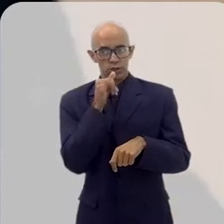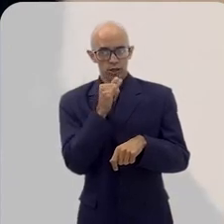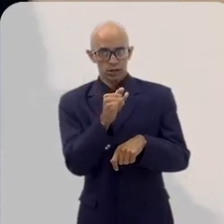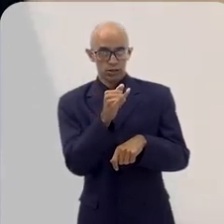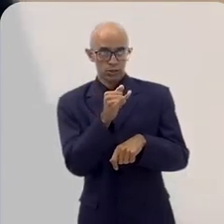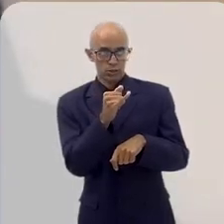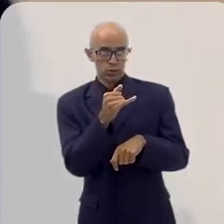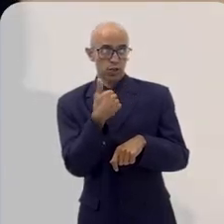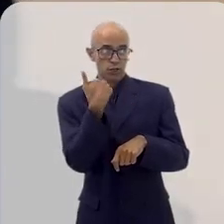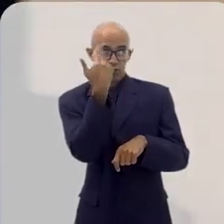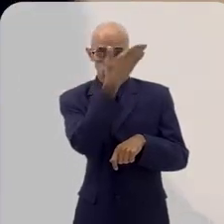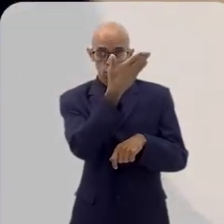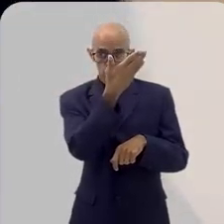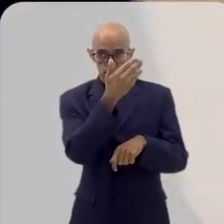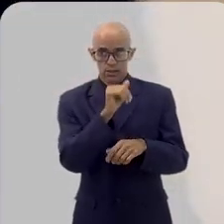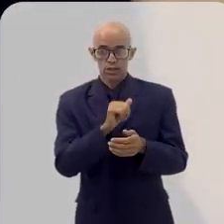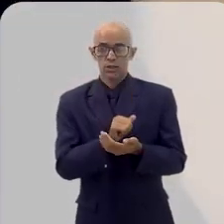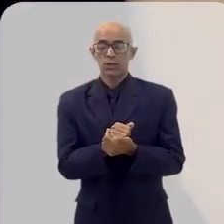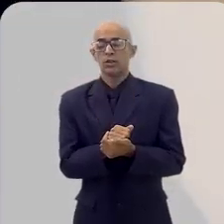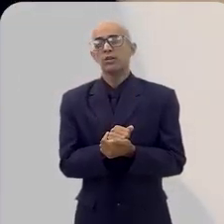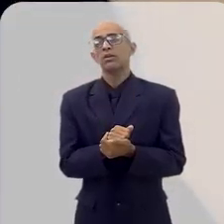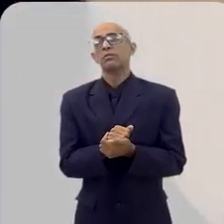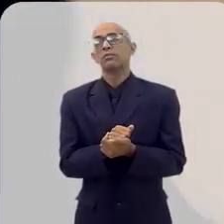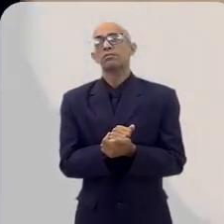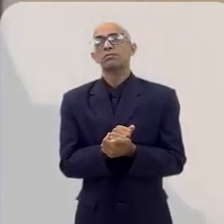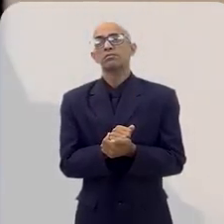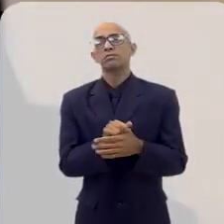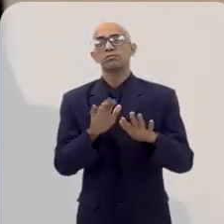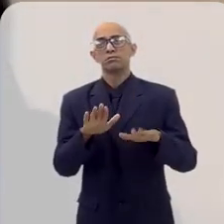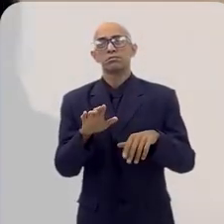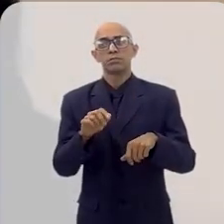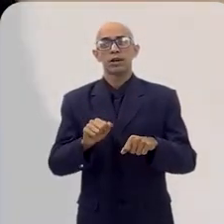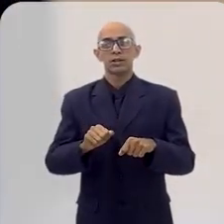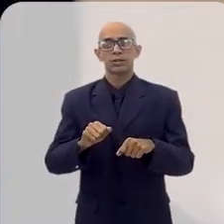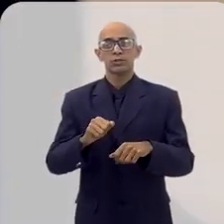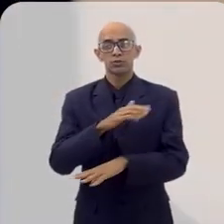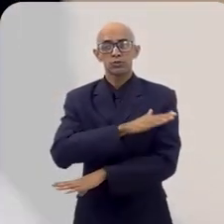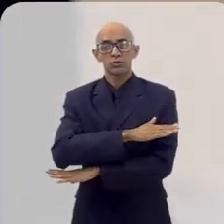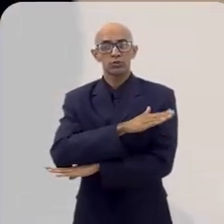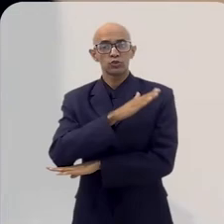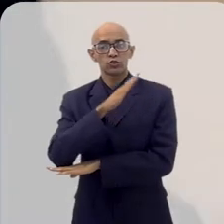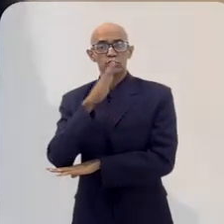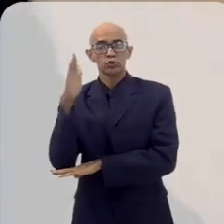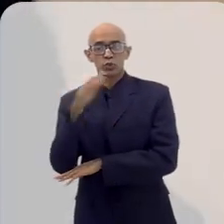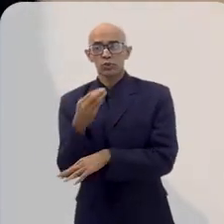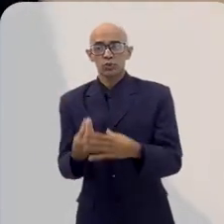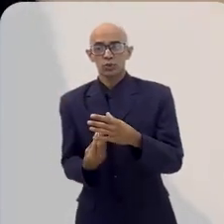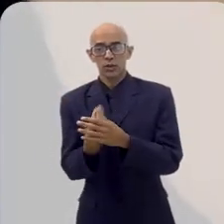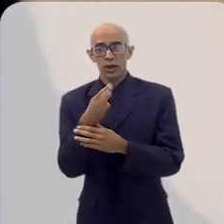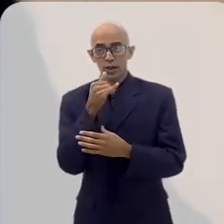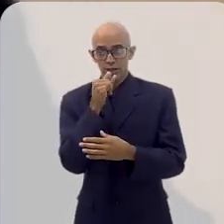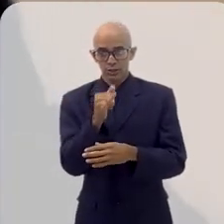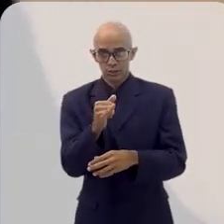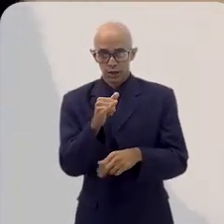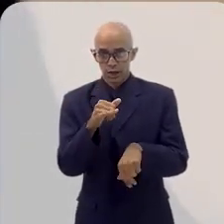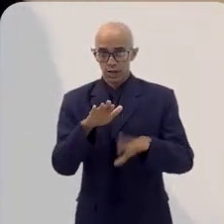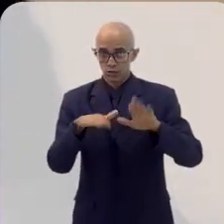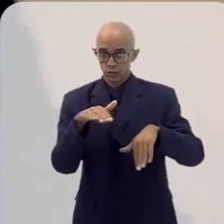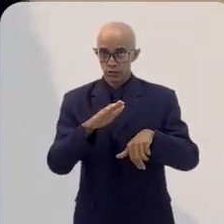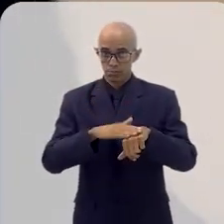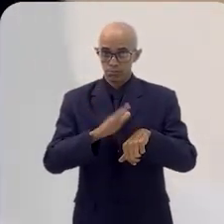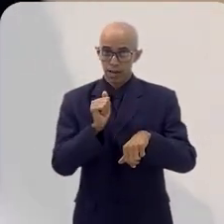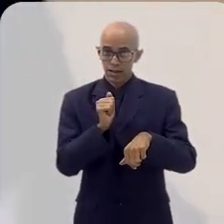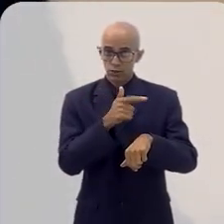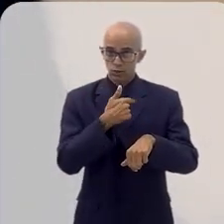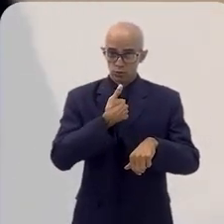energia da concessionária, porque não está gerando energia solar. Porém, ao longo do dia, gente produziu muita energia, na maioria das vezes,